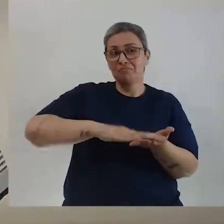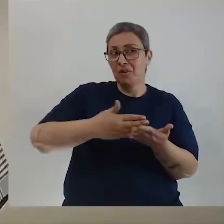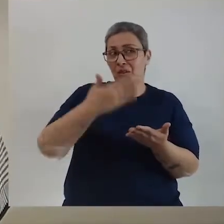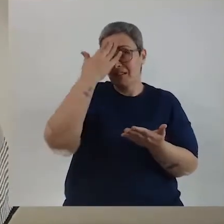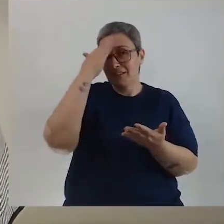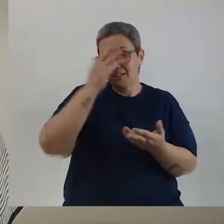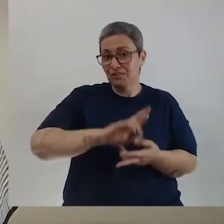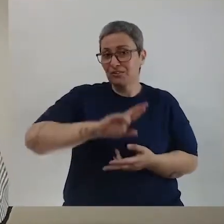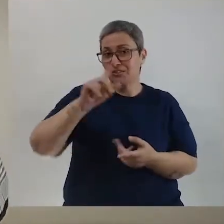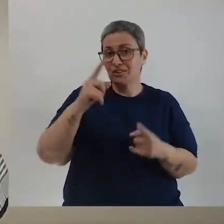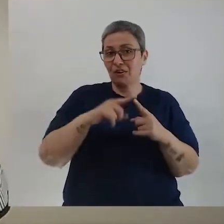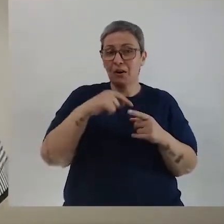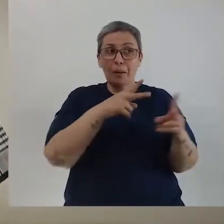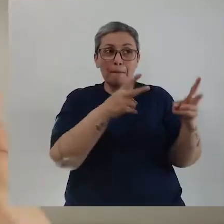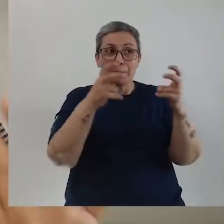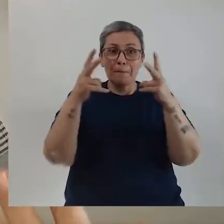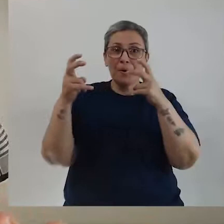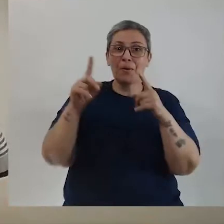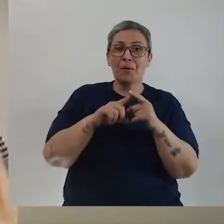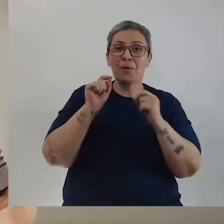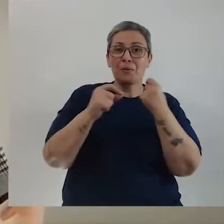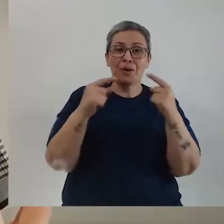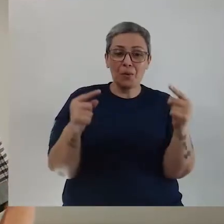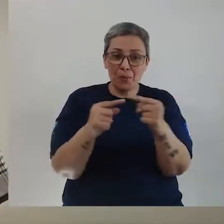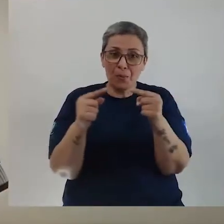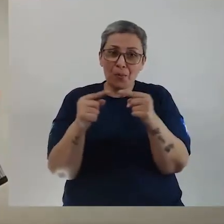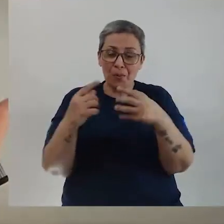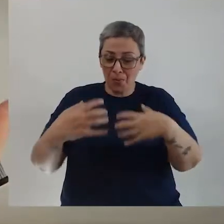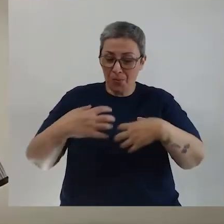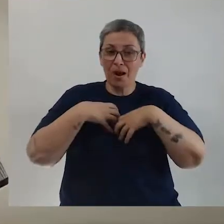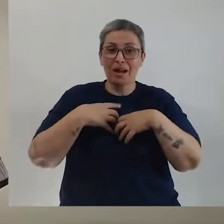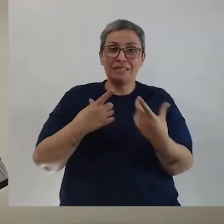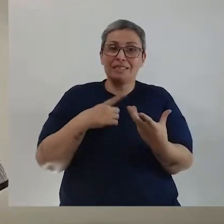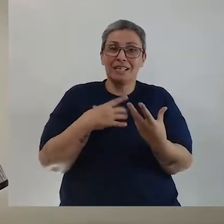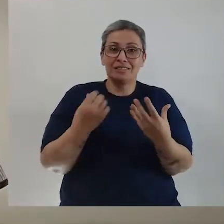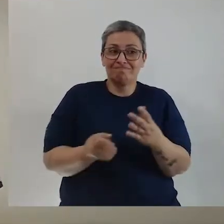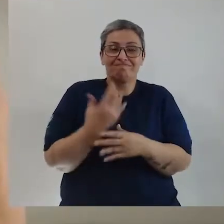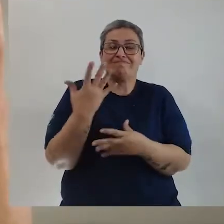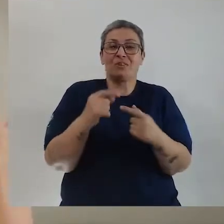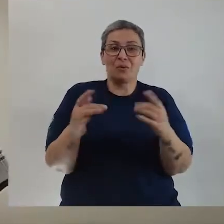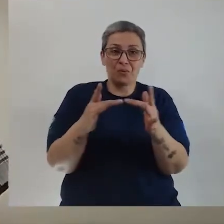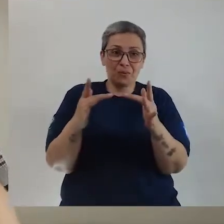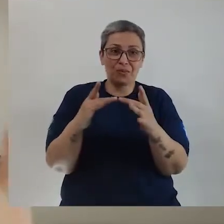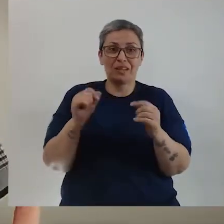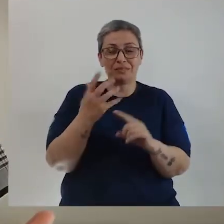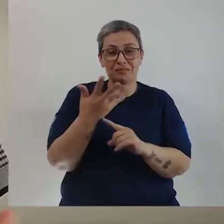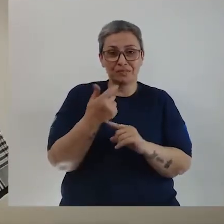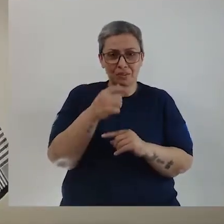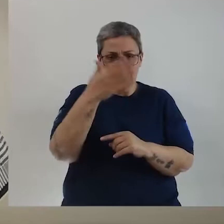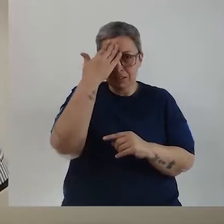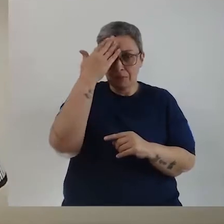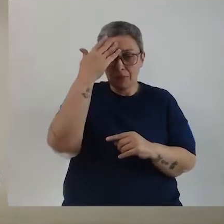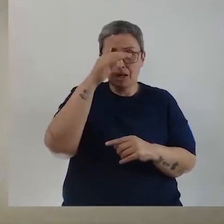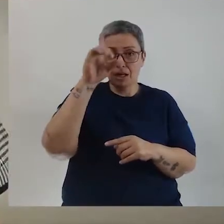interpretá-la de forma diferente, fazendo a sua leitura de acordo com o que desperta nessa pessoa que está vendo, né? Que está em contato com a